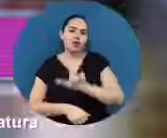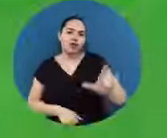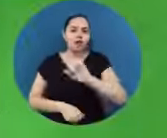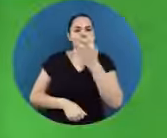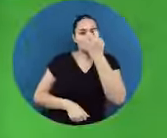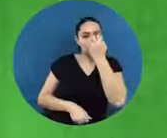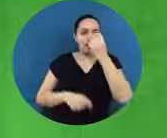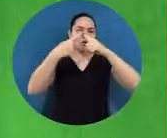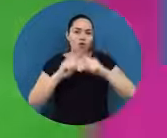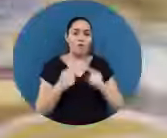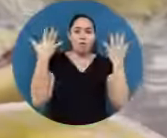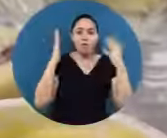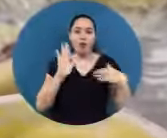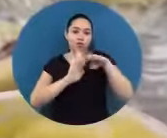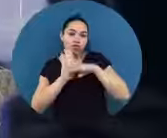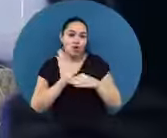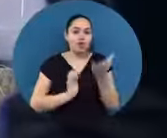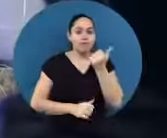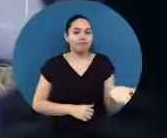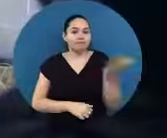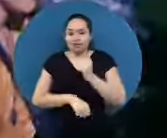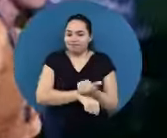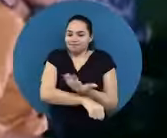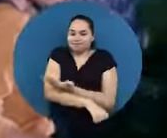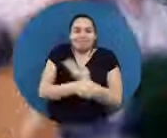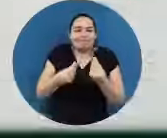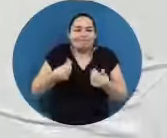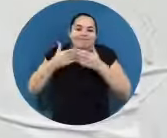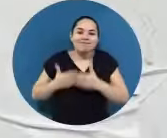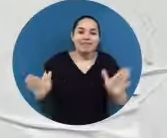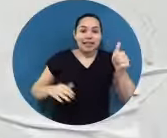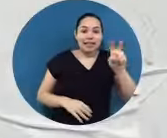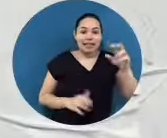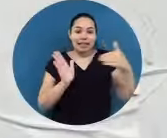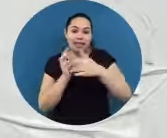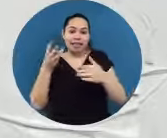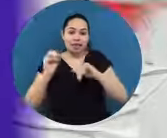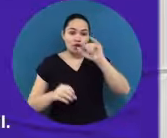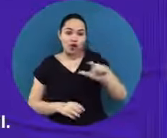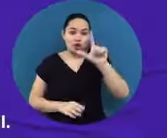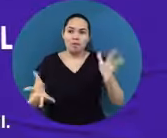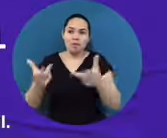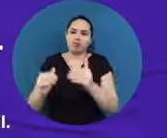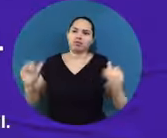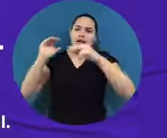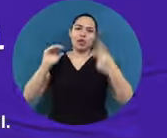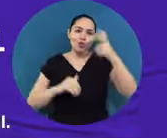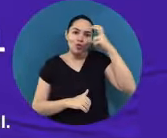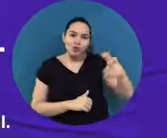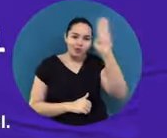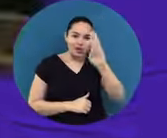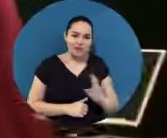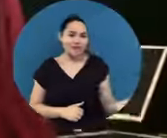literatura, circo, artesanato e gastronomia. Chega aquece o coração! De 15 a 31 de julho, no maior festival de